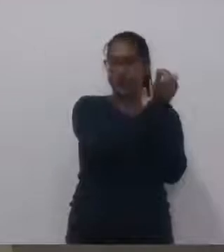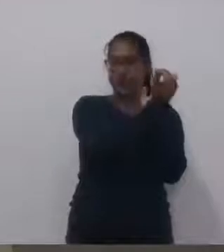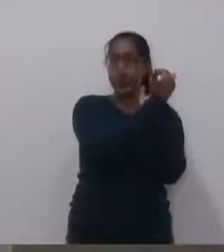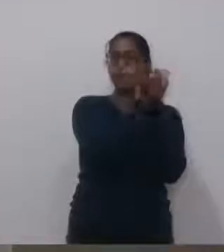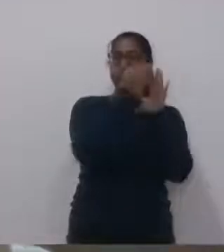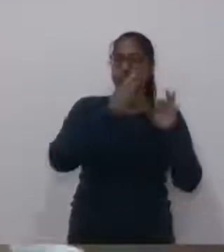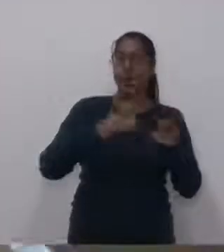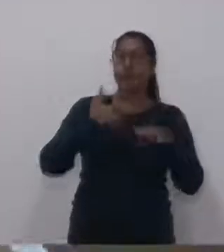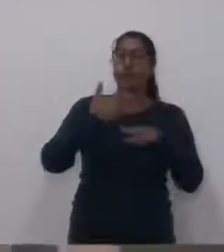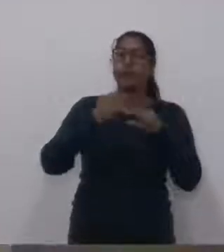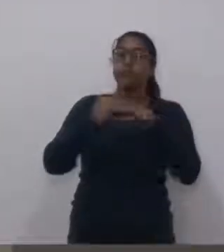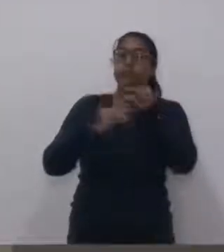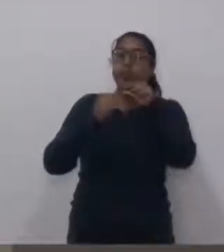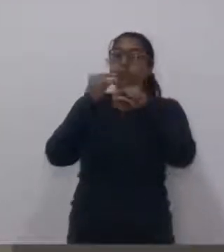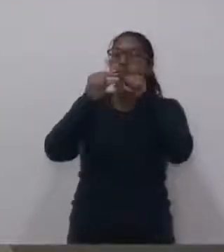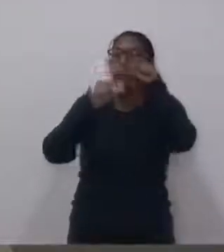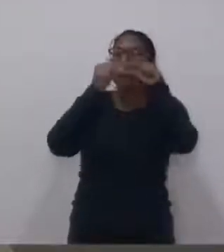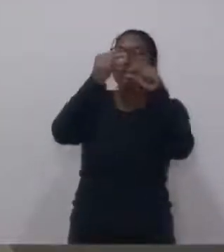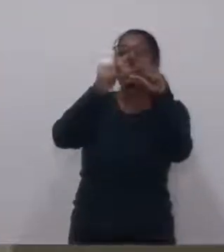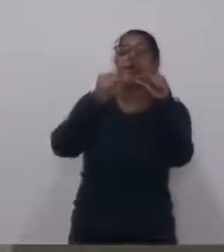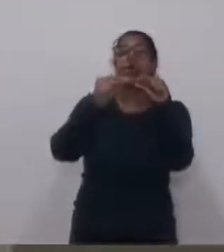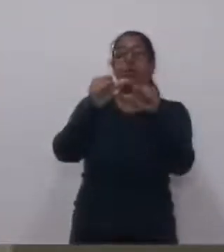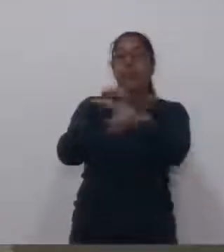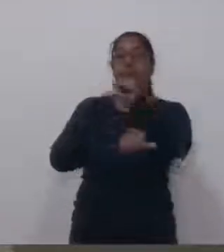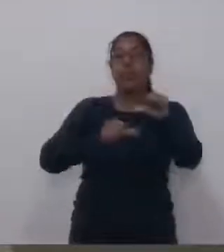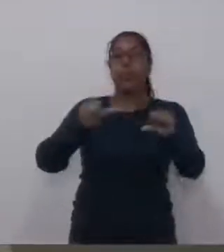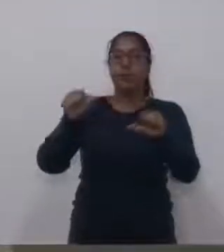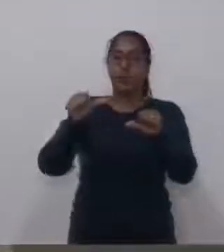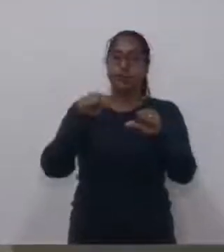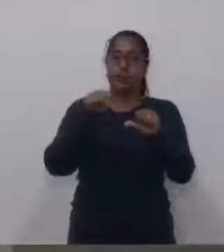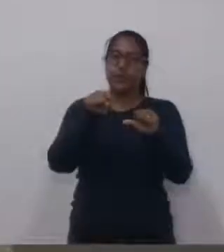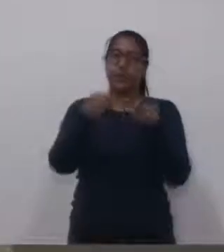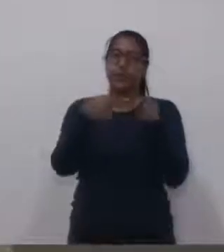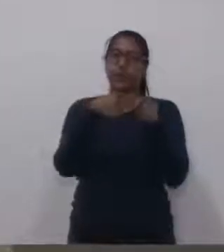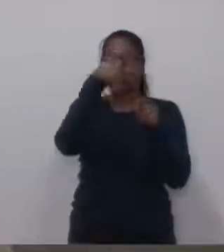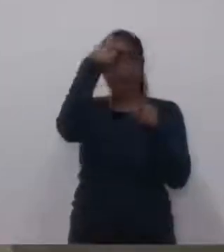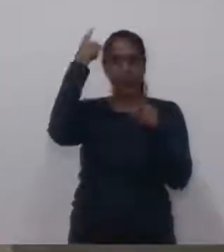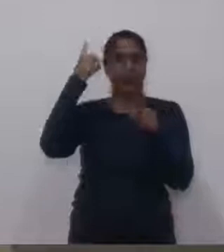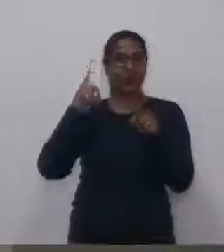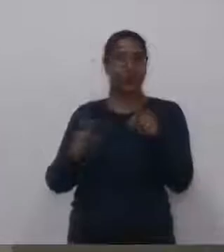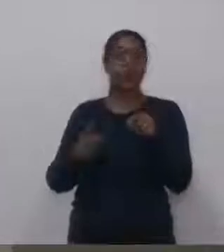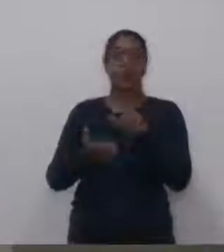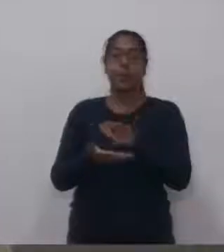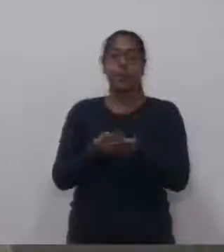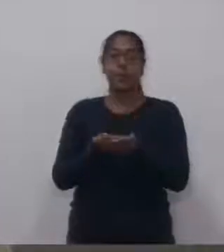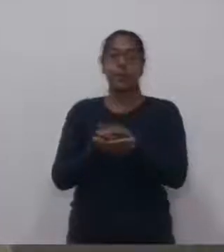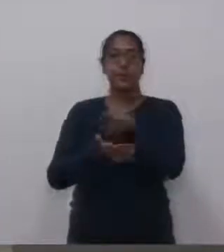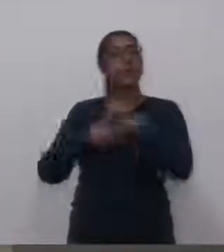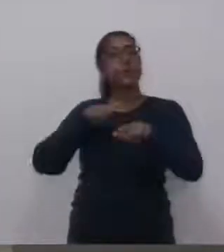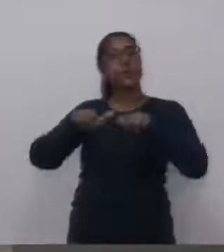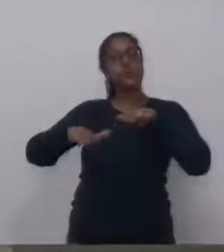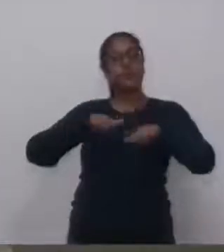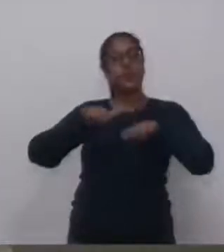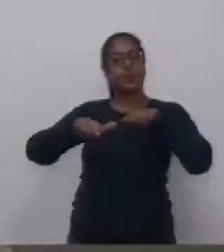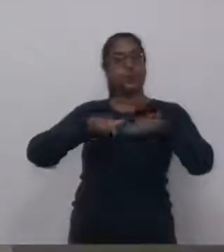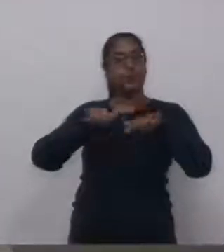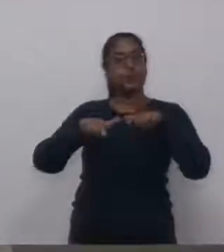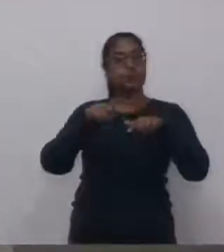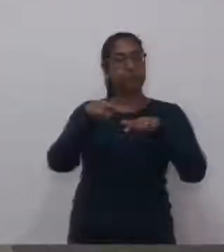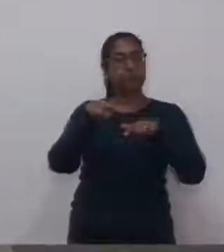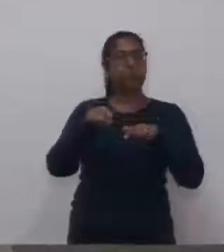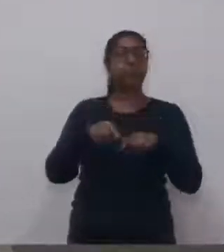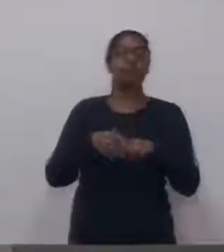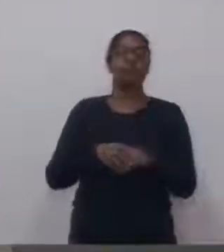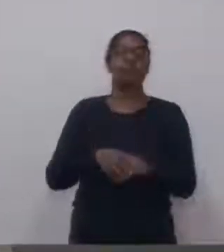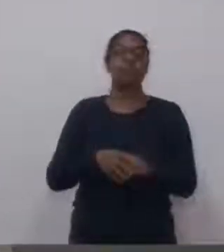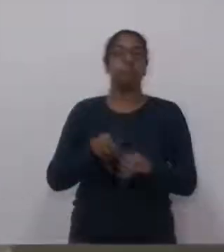corrigindo e fazendo as adequações necessárias. Então, parabéns pelo trabalho, o Silvio, a gente que acompanha sabe todo o seu